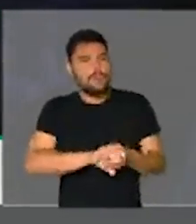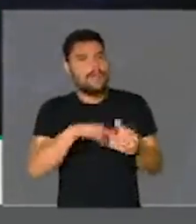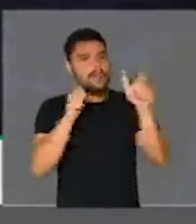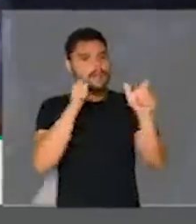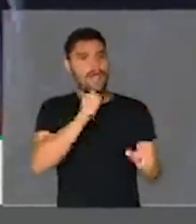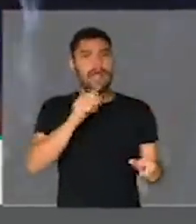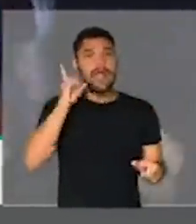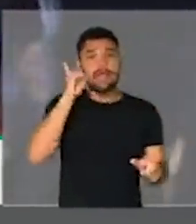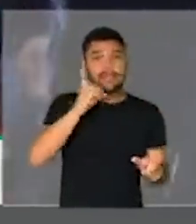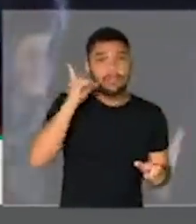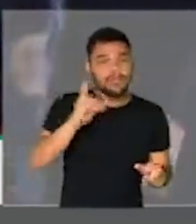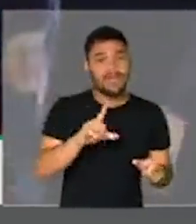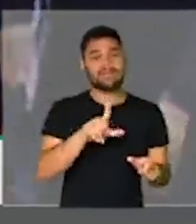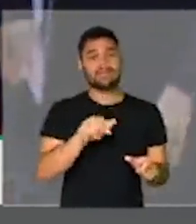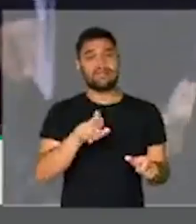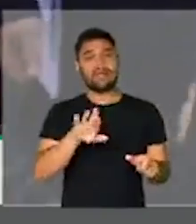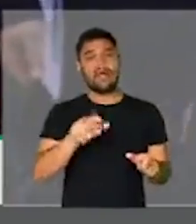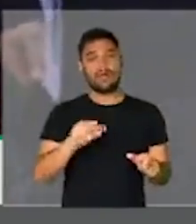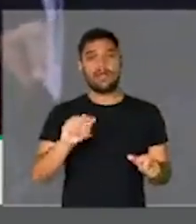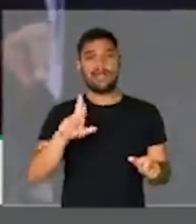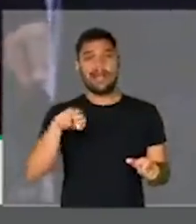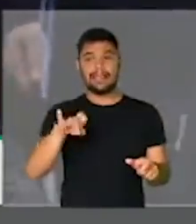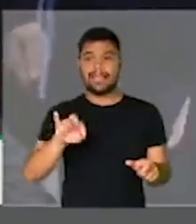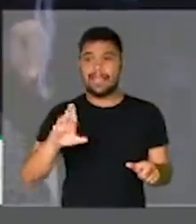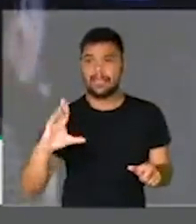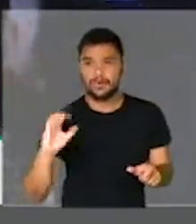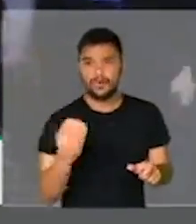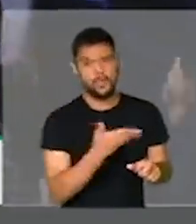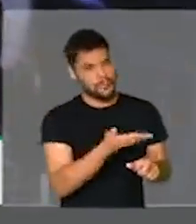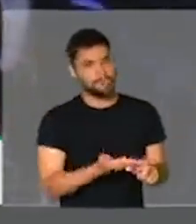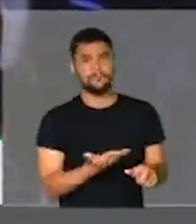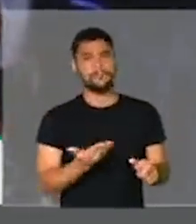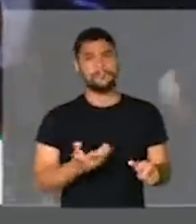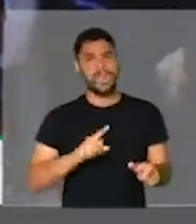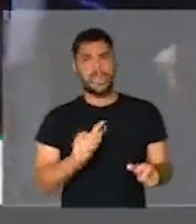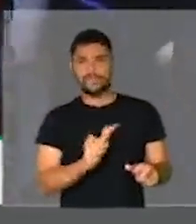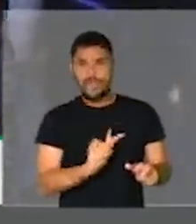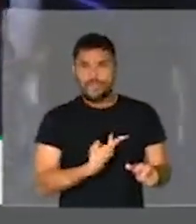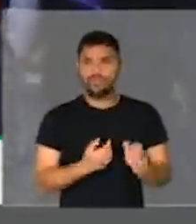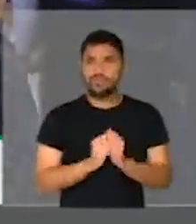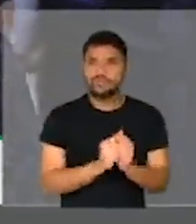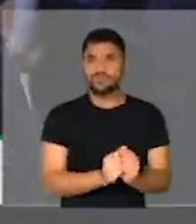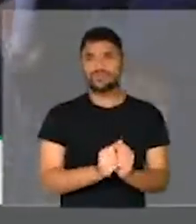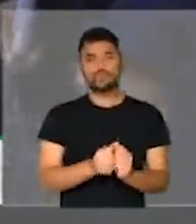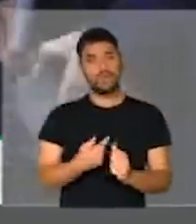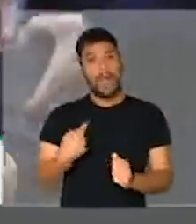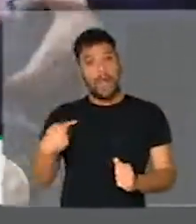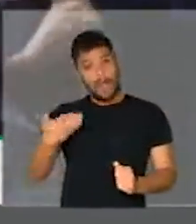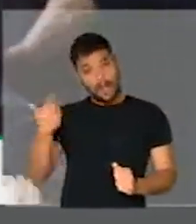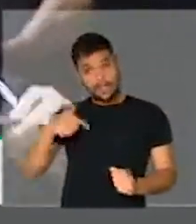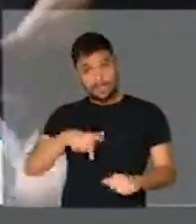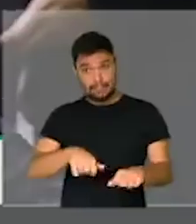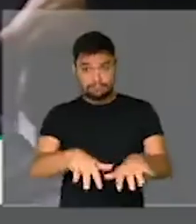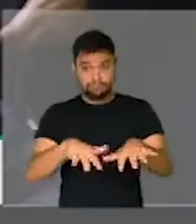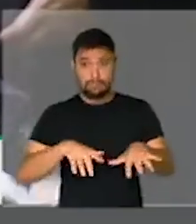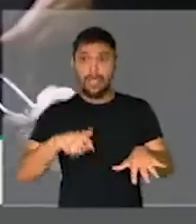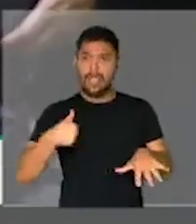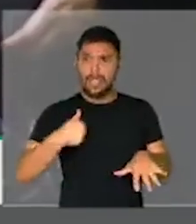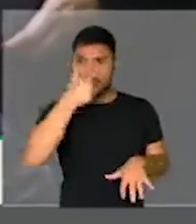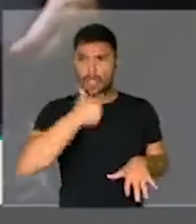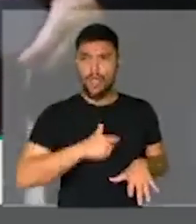deputada Laura Carneiro, me sinto muito honrada, deputada Benedita, de termos atuado juntas neste plenário, de ter sido